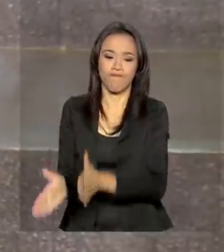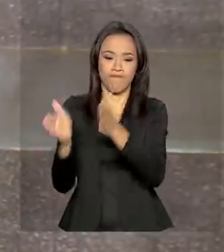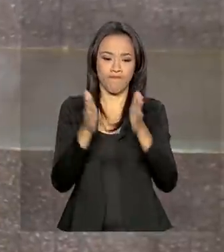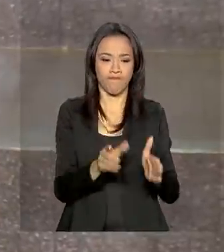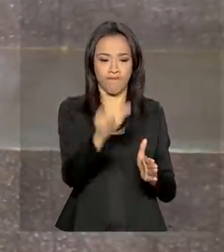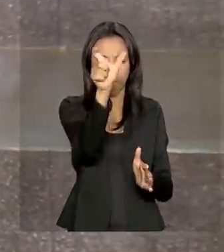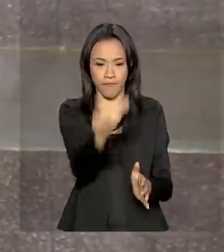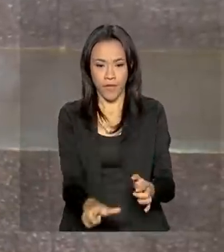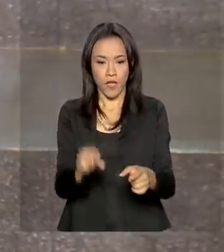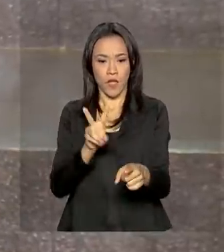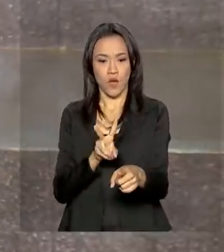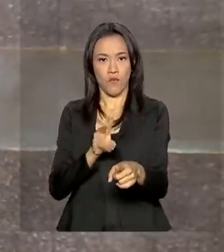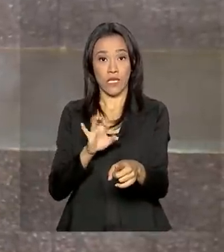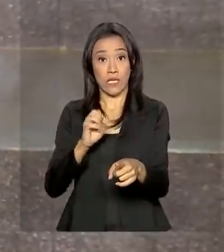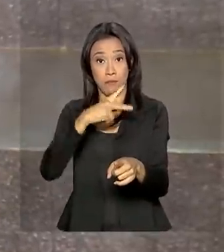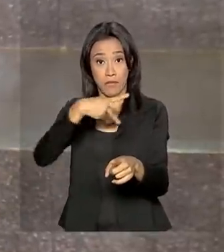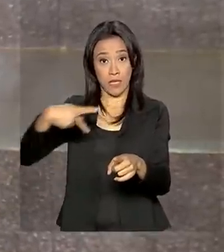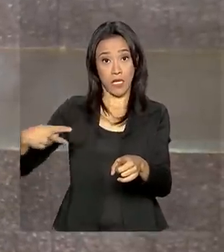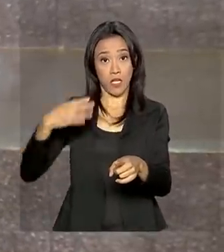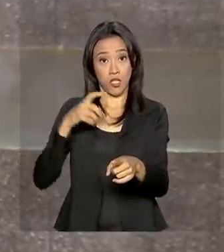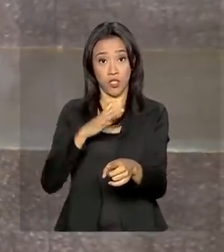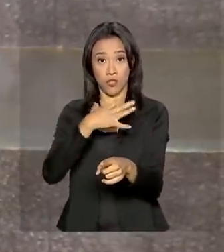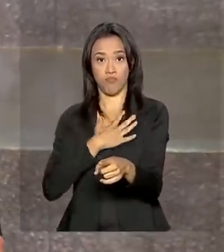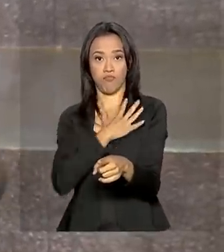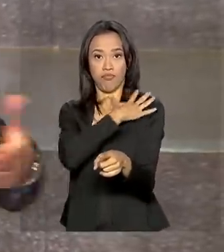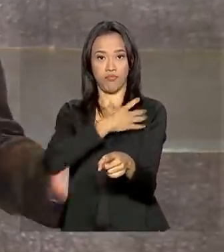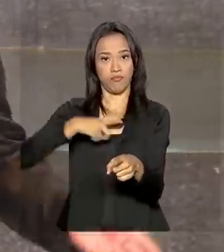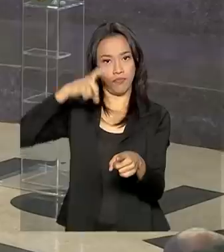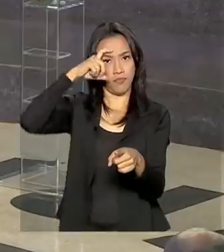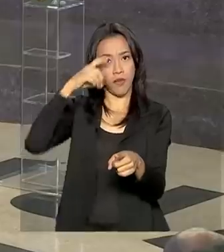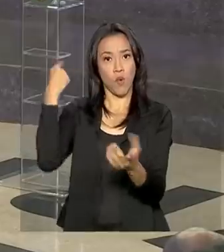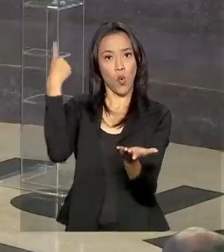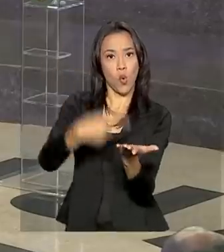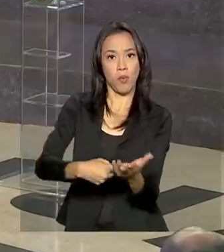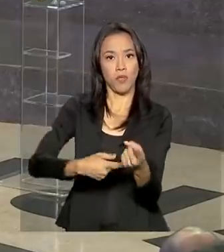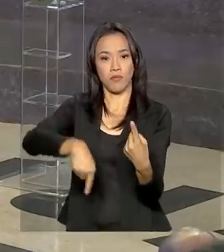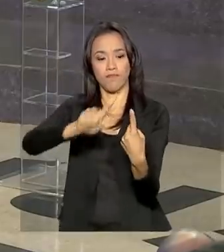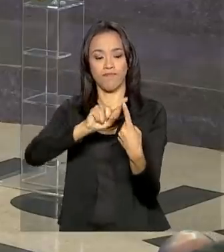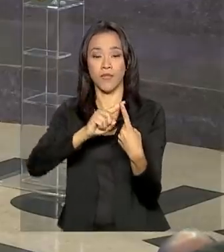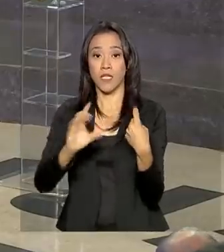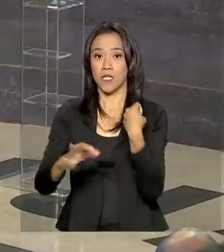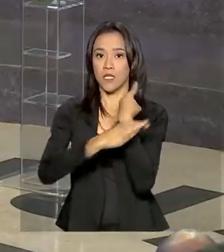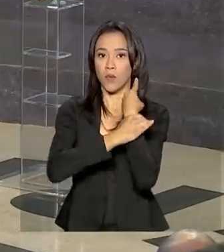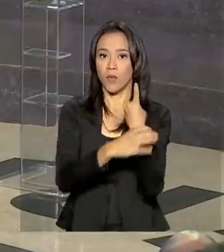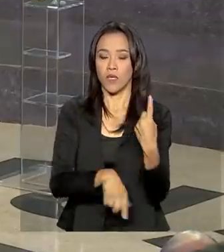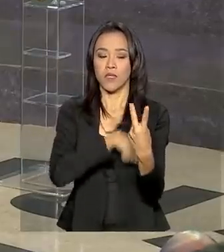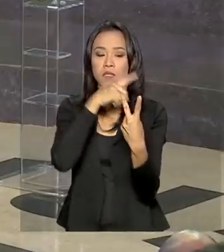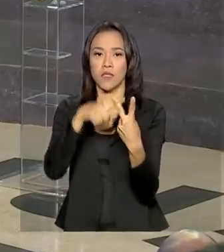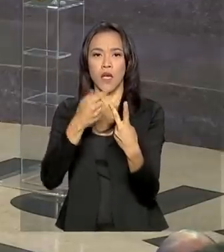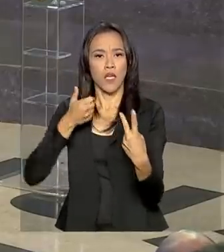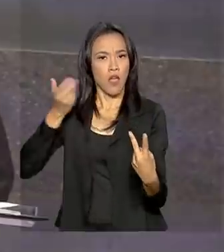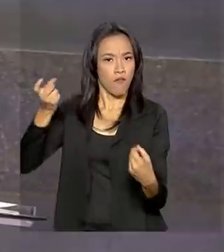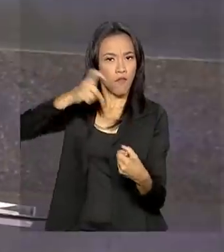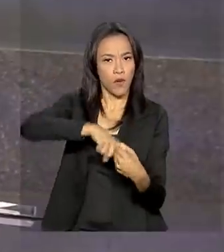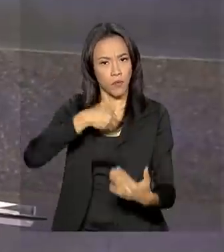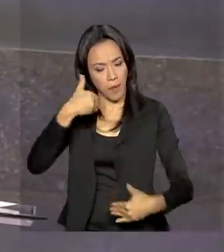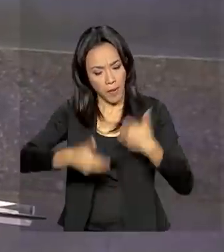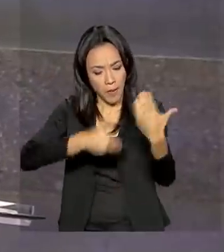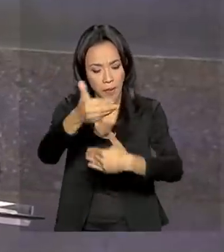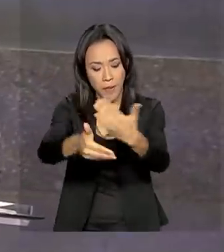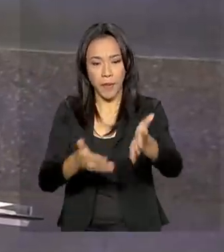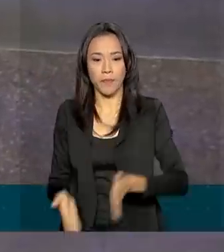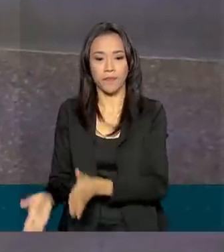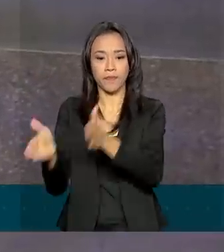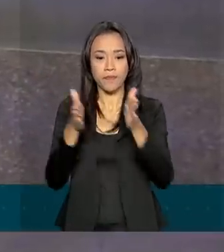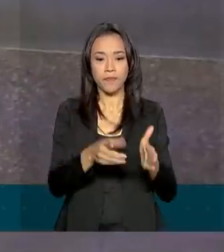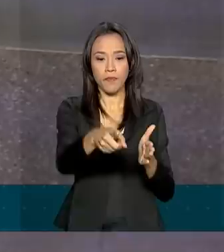-presidente Hamilton Mourão falou sobre as duas grandes missões, segurança pública e retomada do crescimento. Agenda de